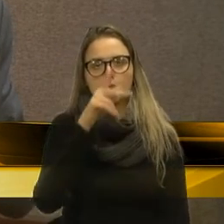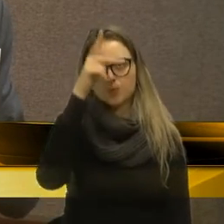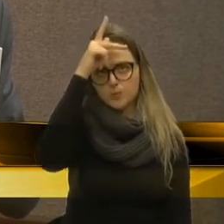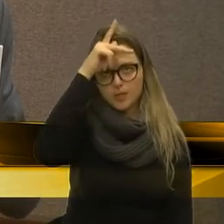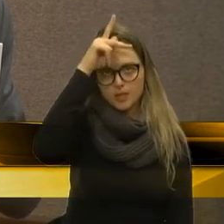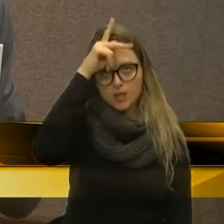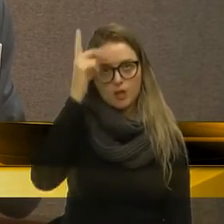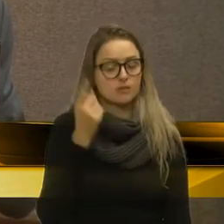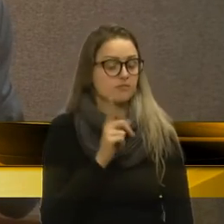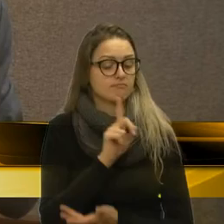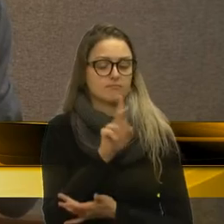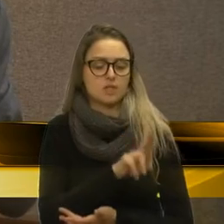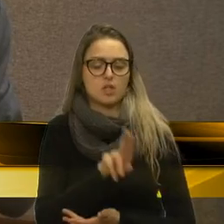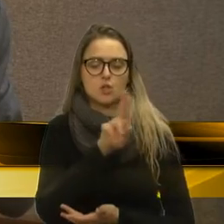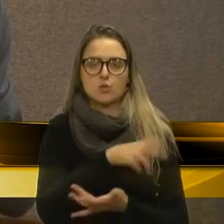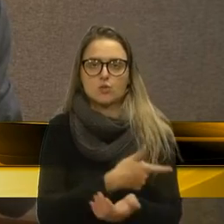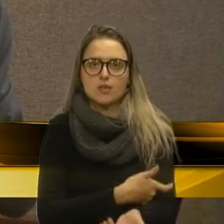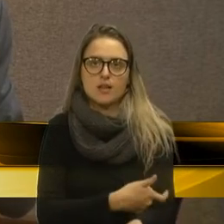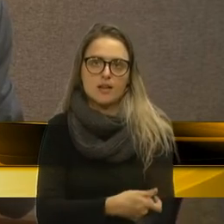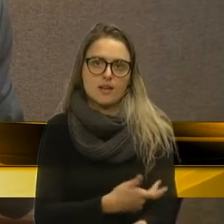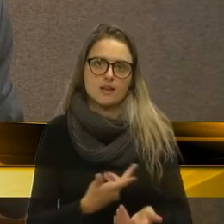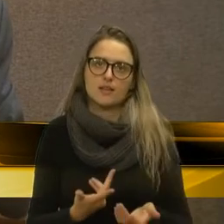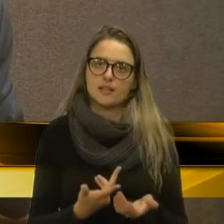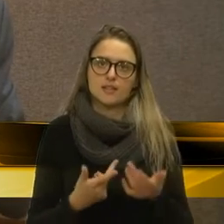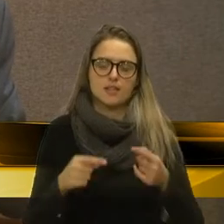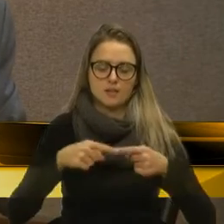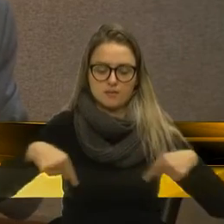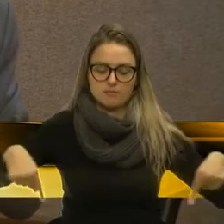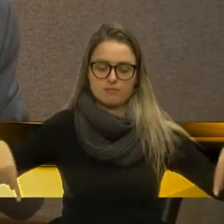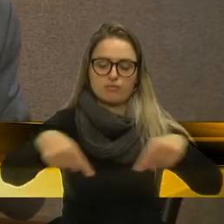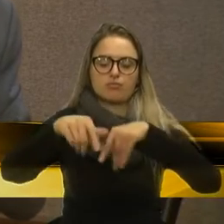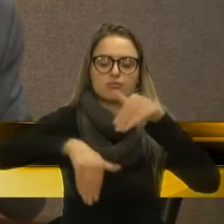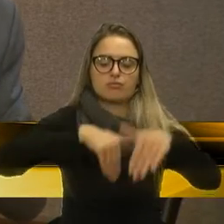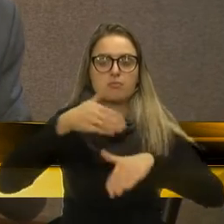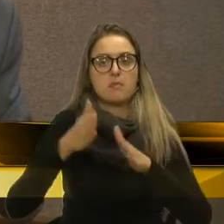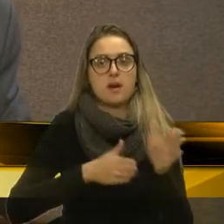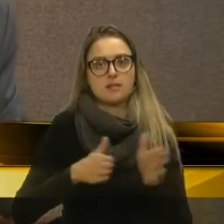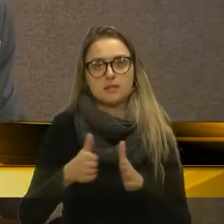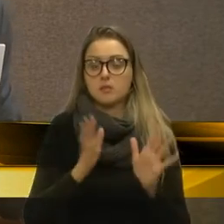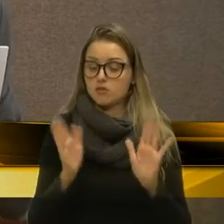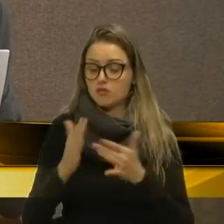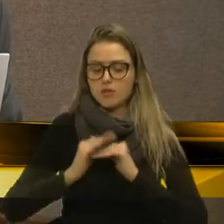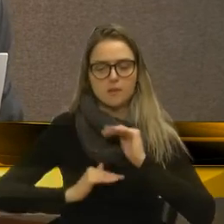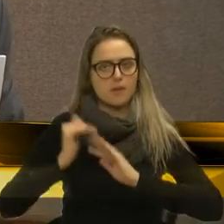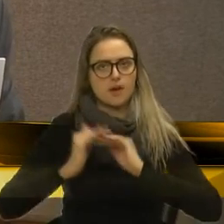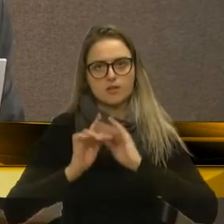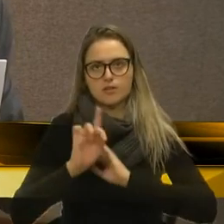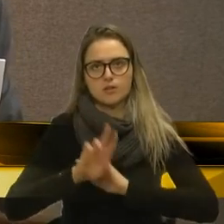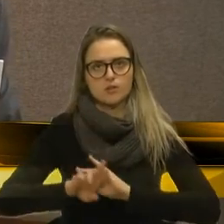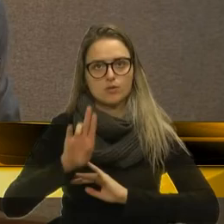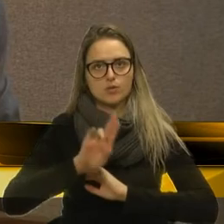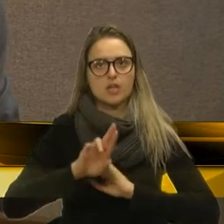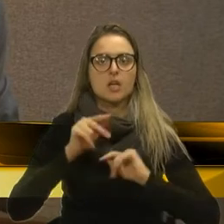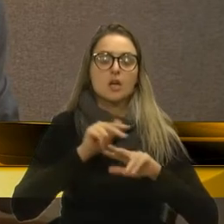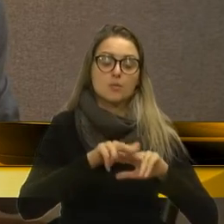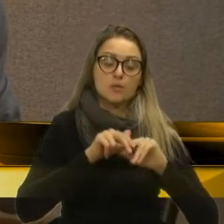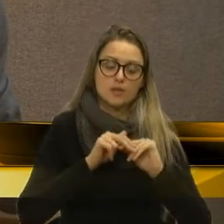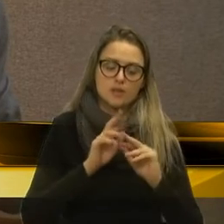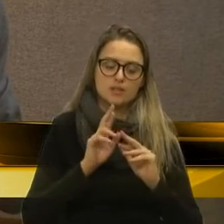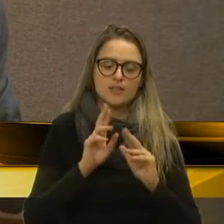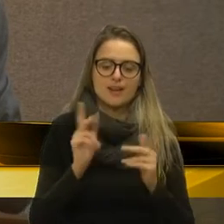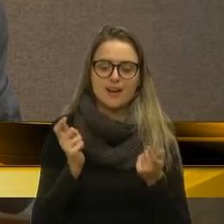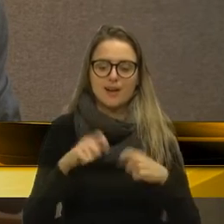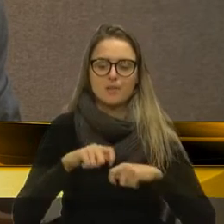a prática de não utilização dos exames médicos como critério de acesso está sendo empregada. Em razão da eficácia dos